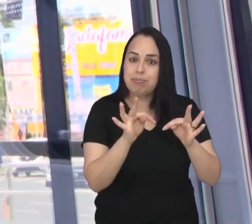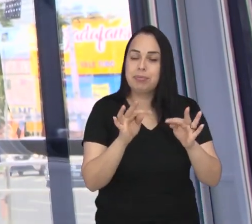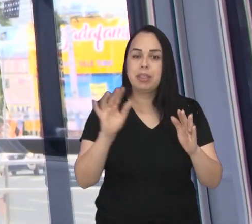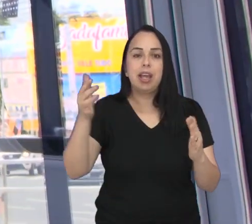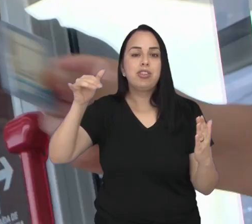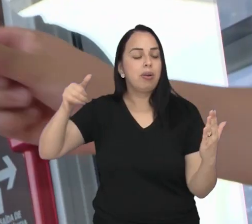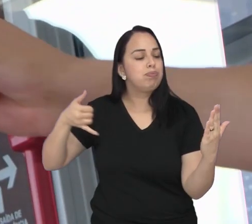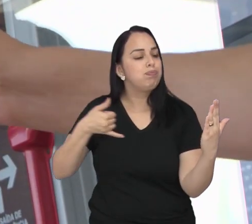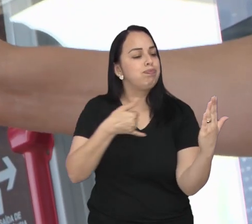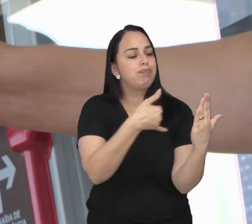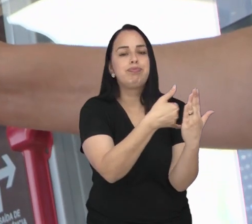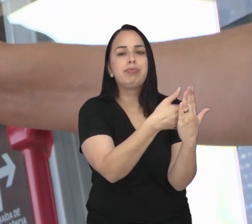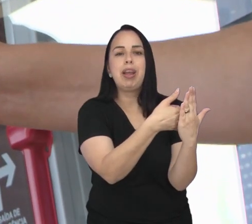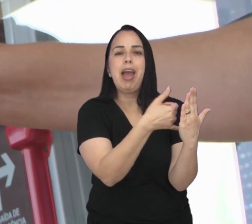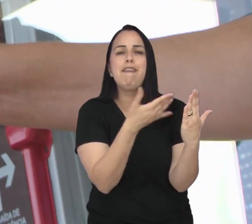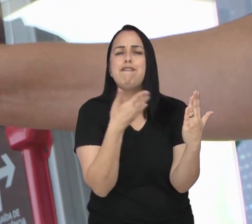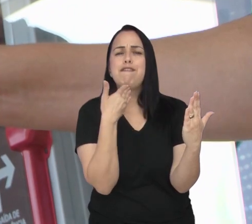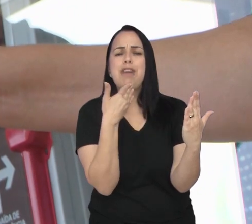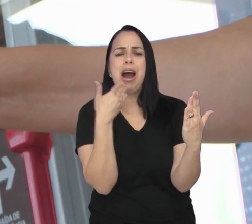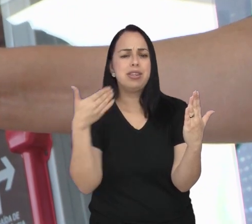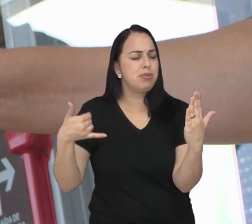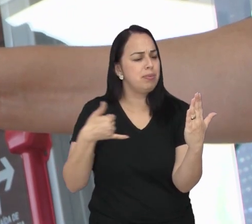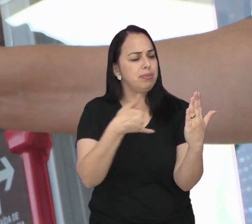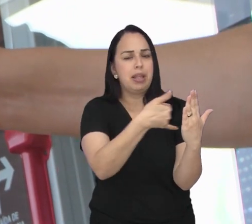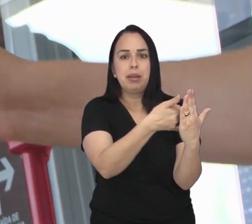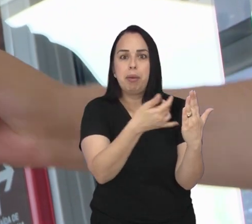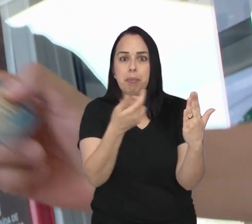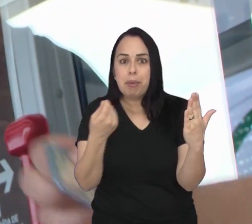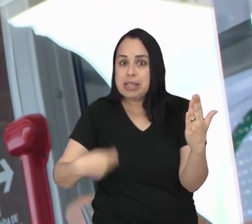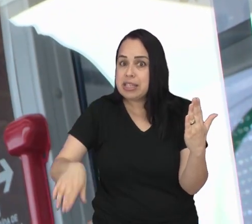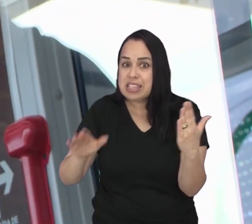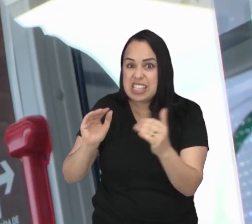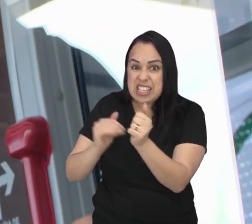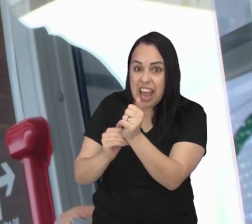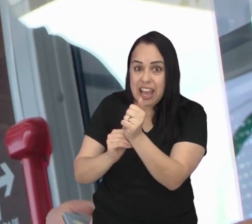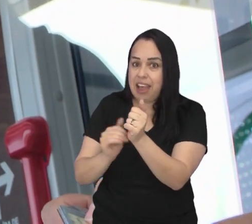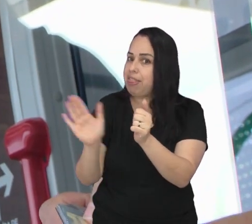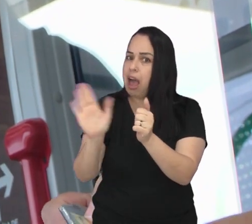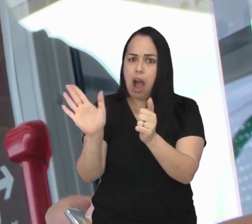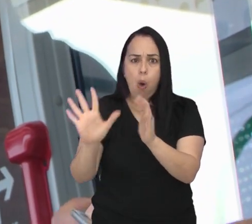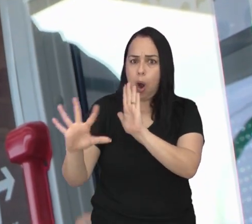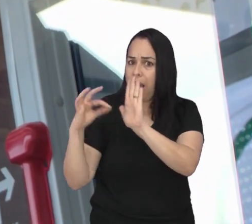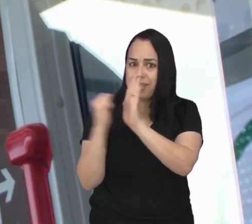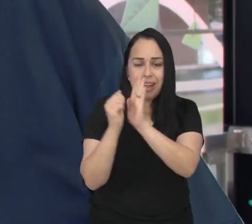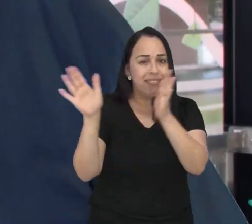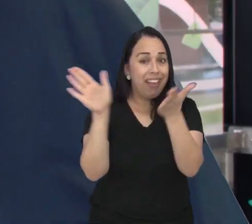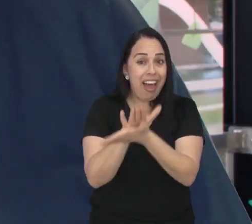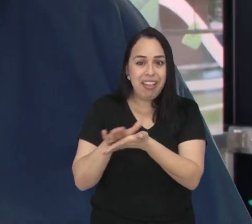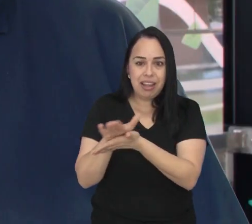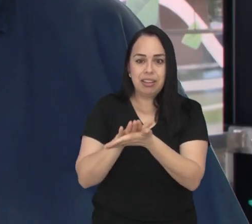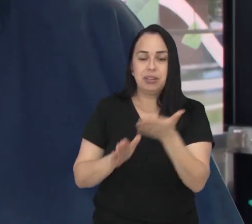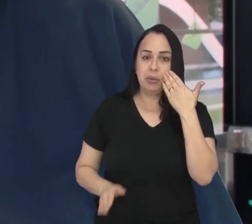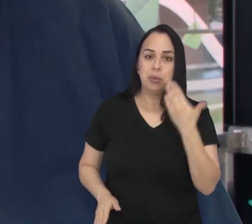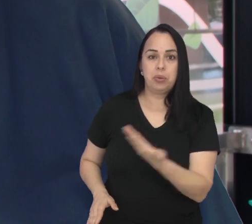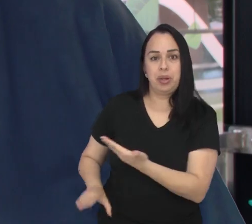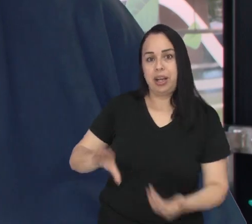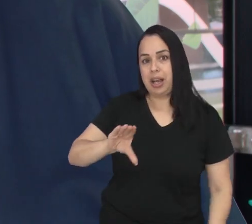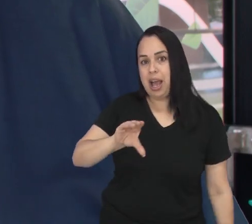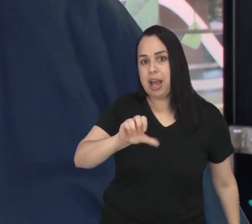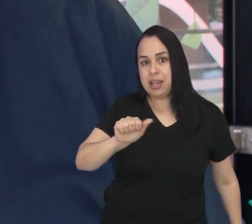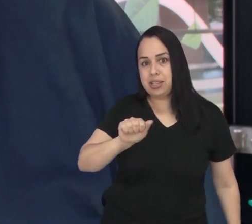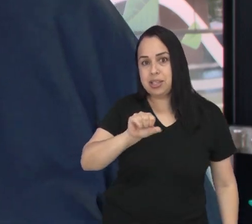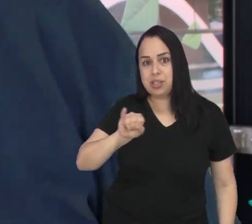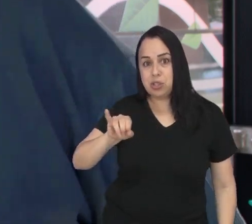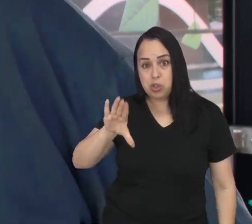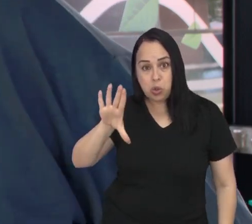aproximação. Basta apenas encostar no validador, não precisa de senha e nem de cadastro. O Cássio, diretor operacional